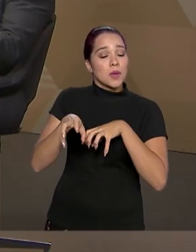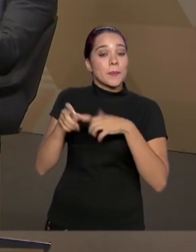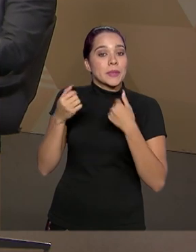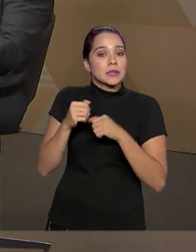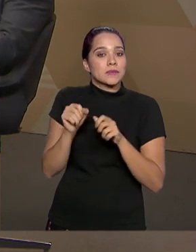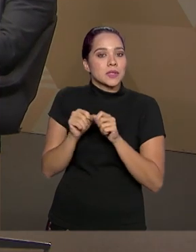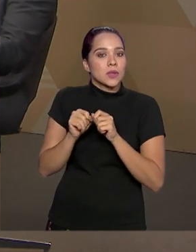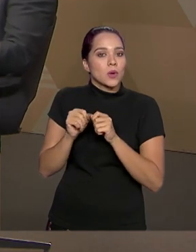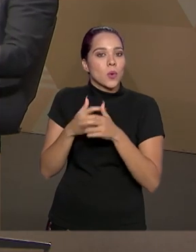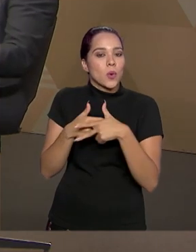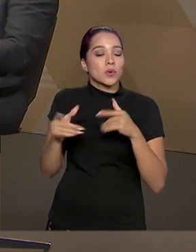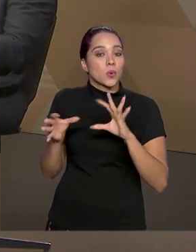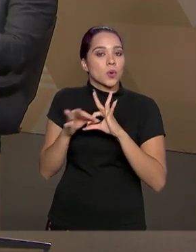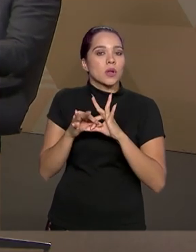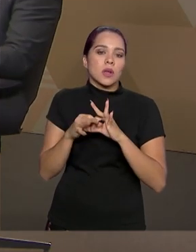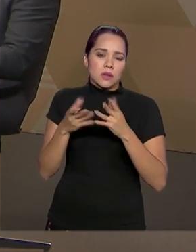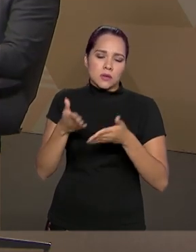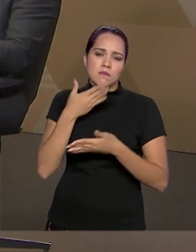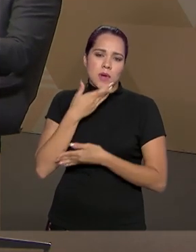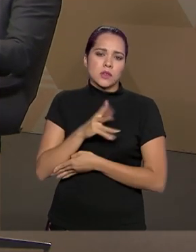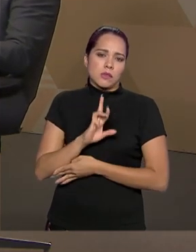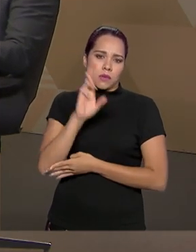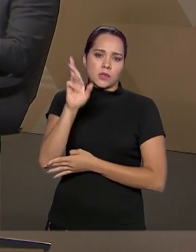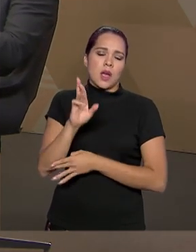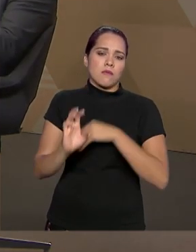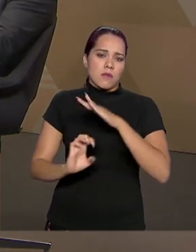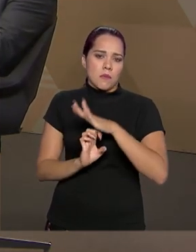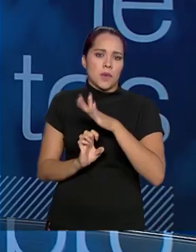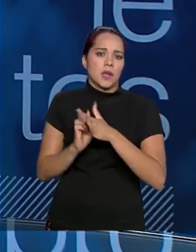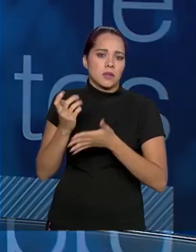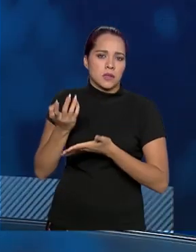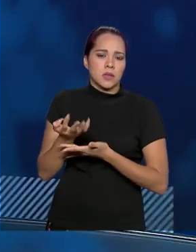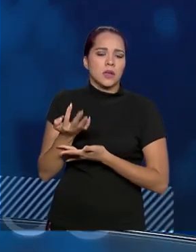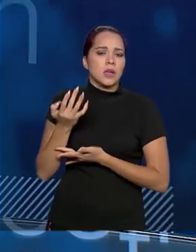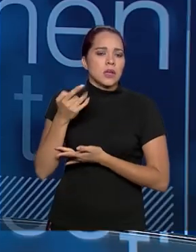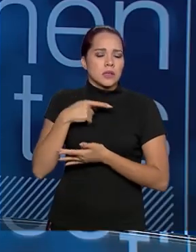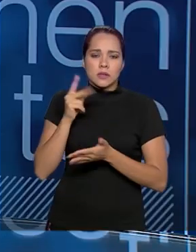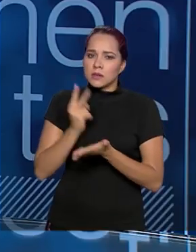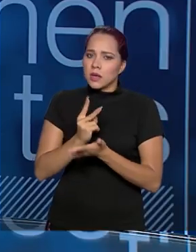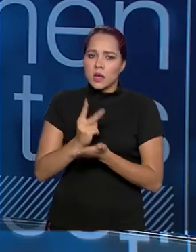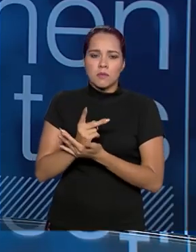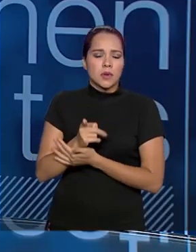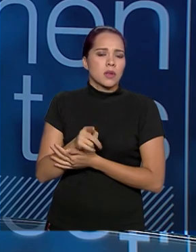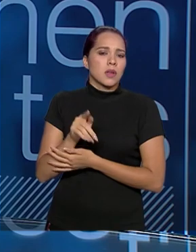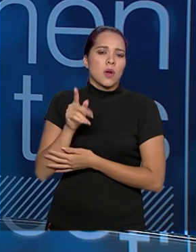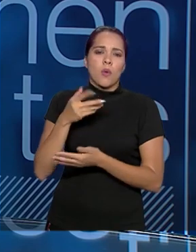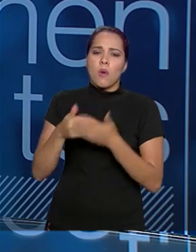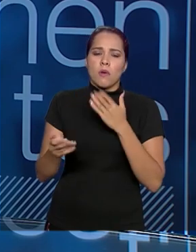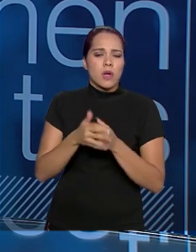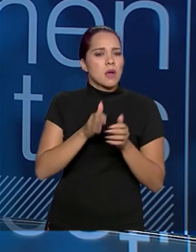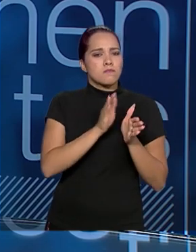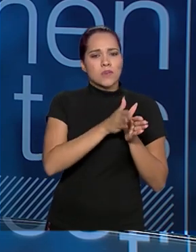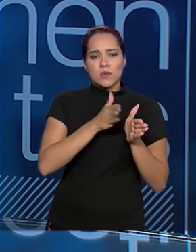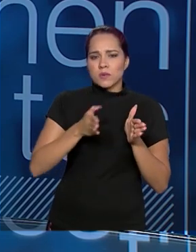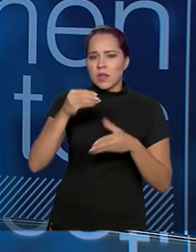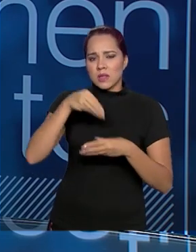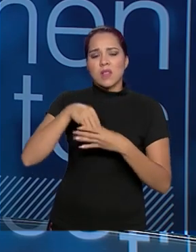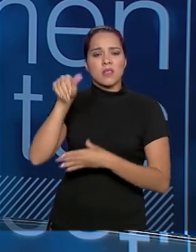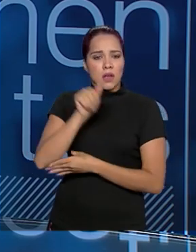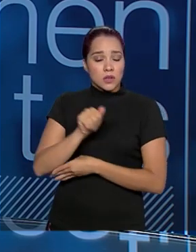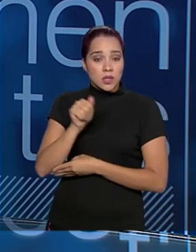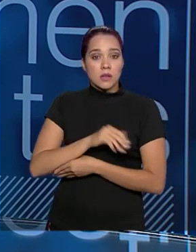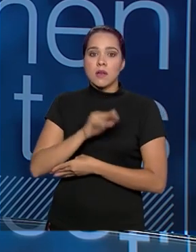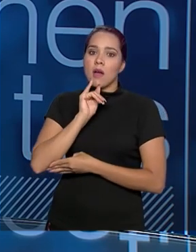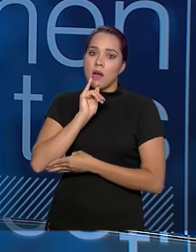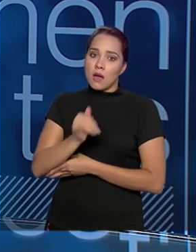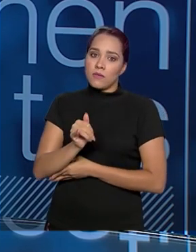Então, isso que a gente pede, que o minerador reporte, idoneamente, não só o SIGBM, mas a qualquer outro processo que tenha dentro da agência, que são vários